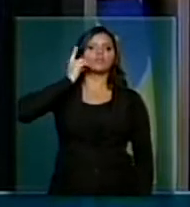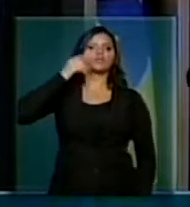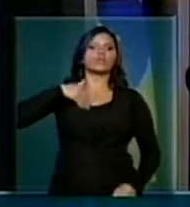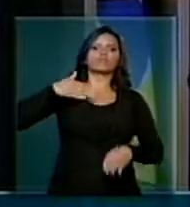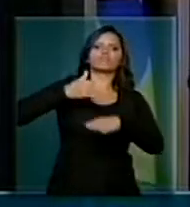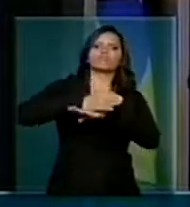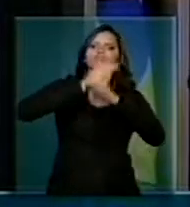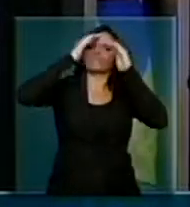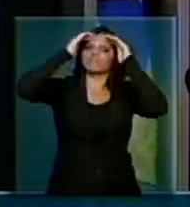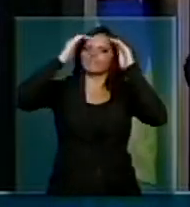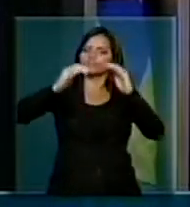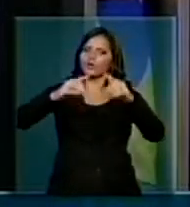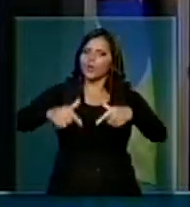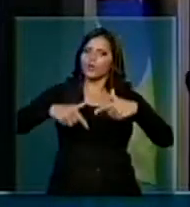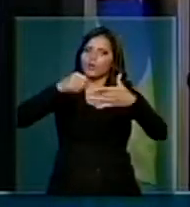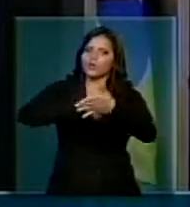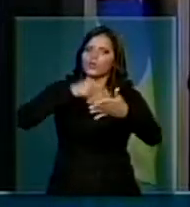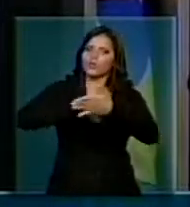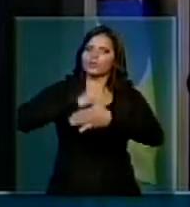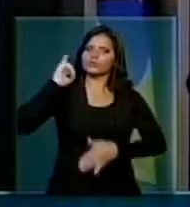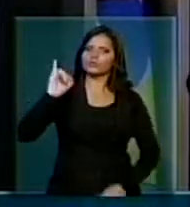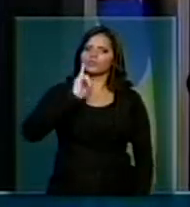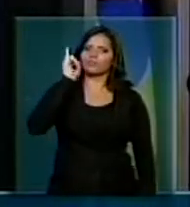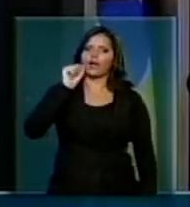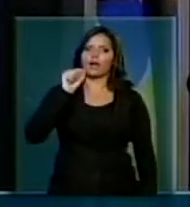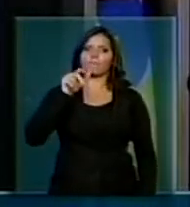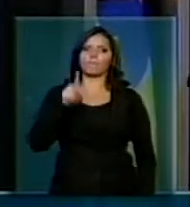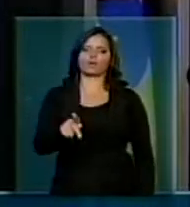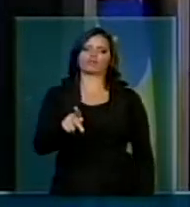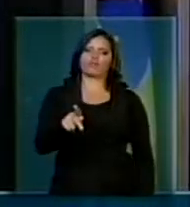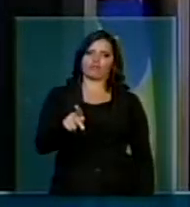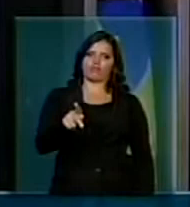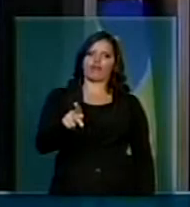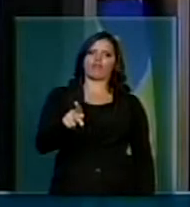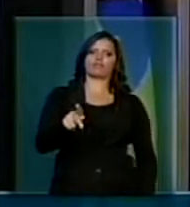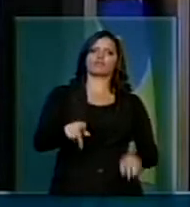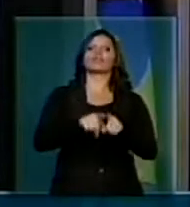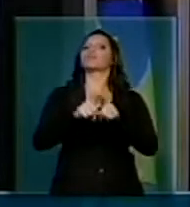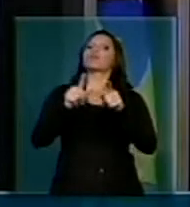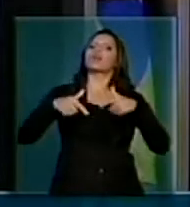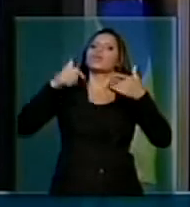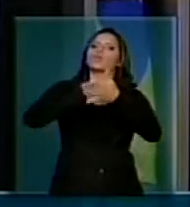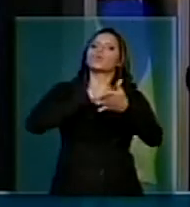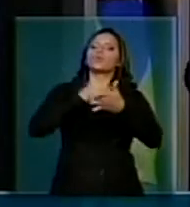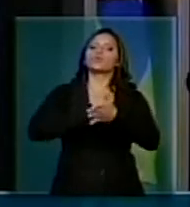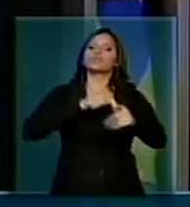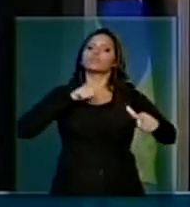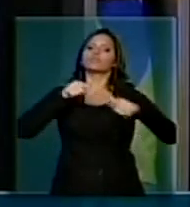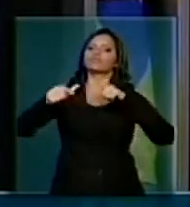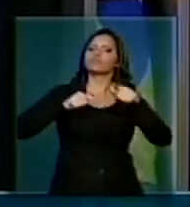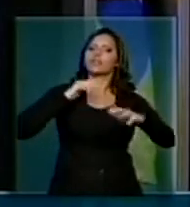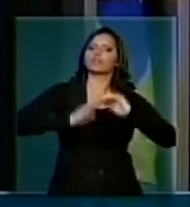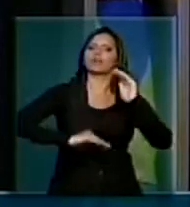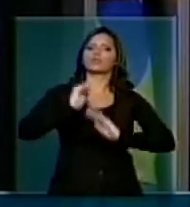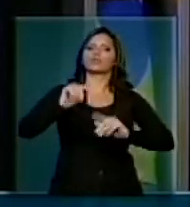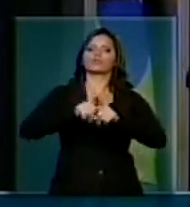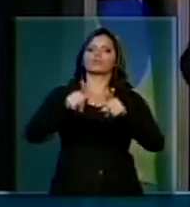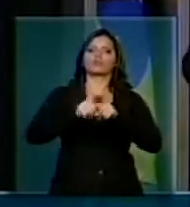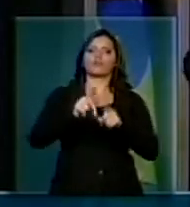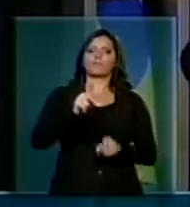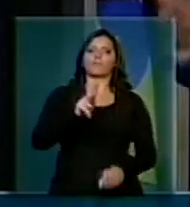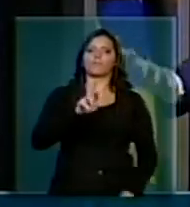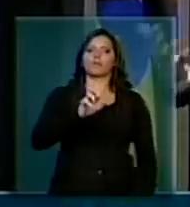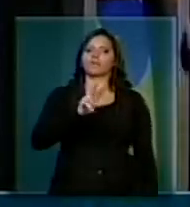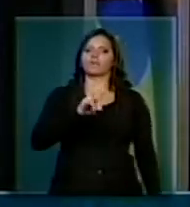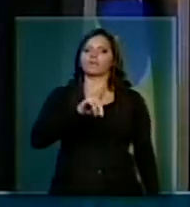com causas importantes, como a causa dos aposentados, a causa dos trabalhadores e a causa da Previdência. Eu